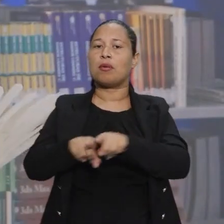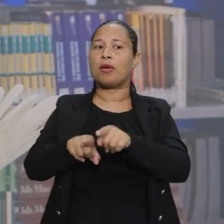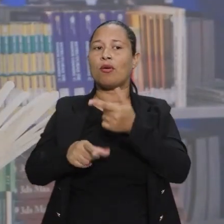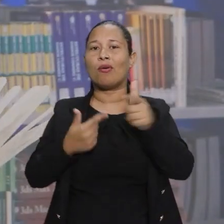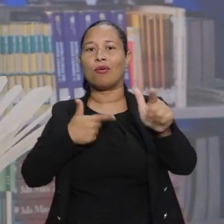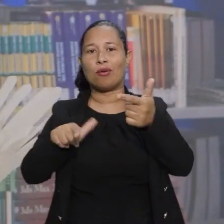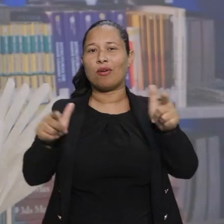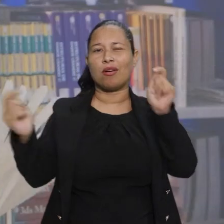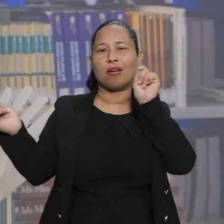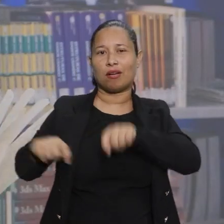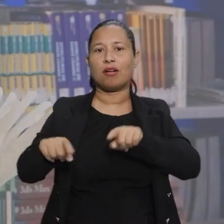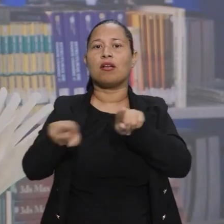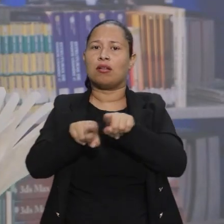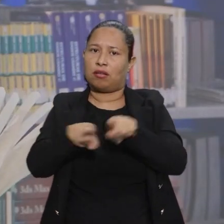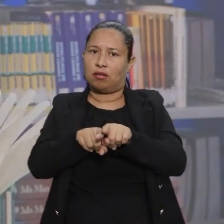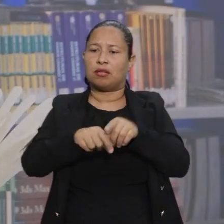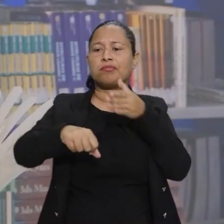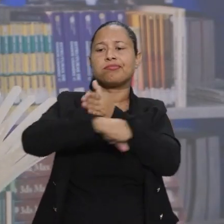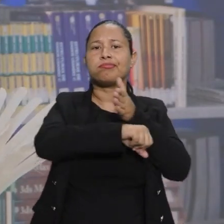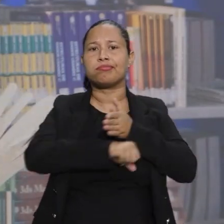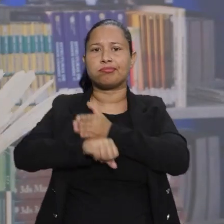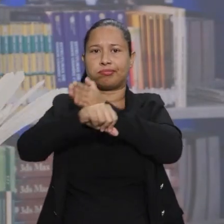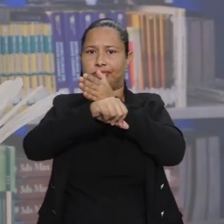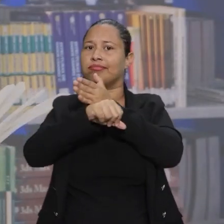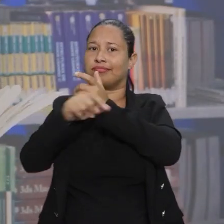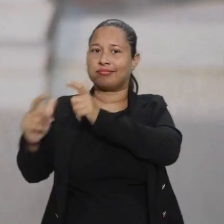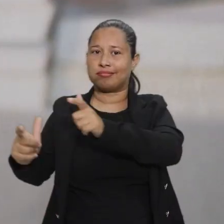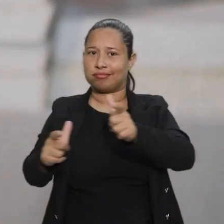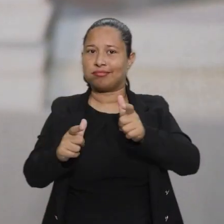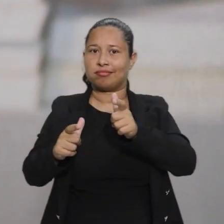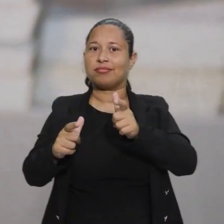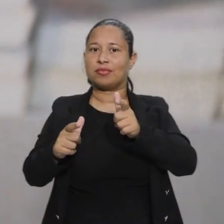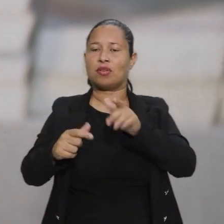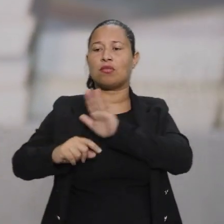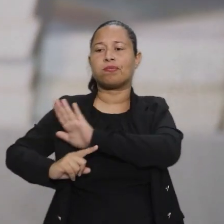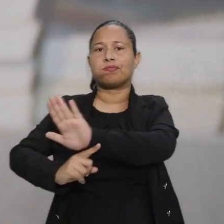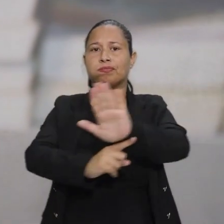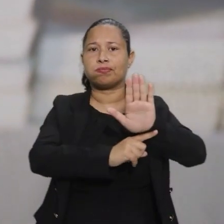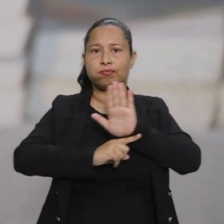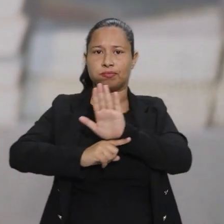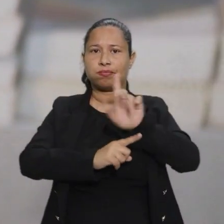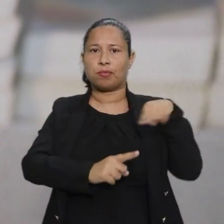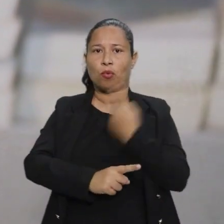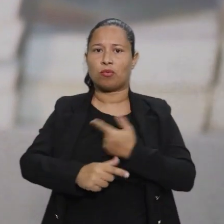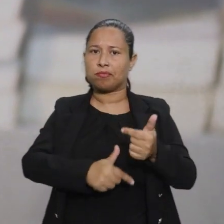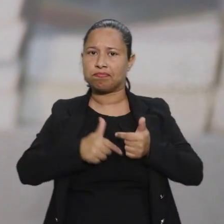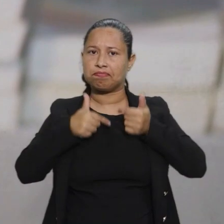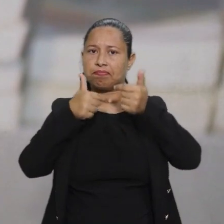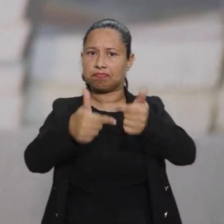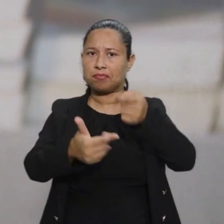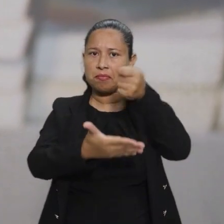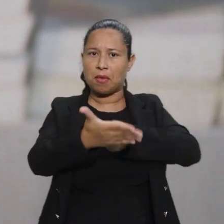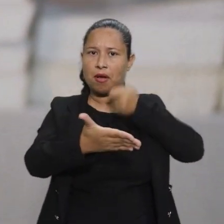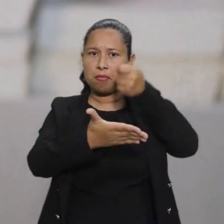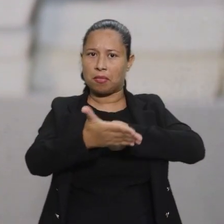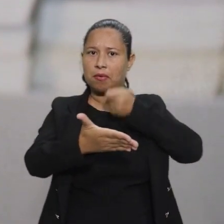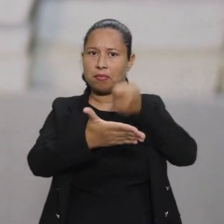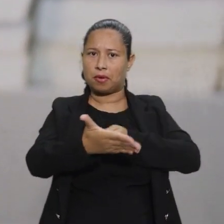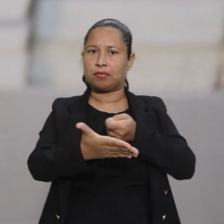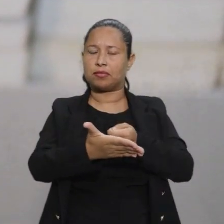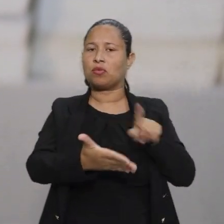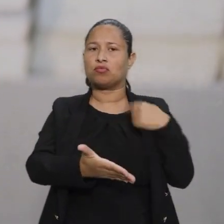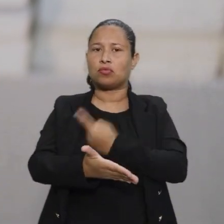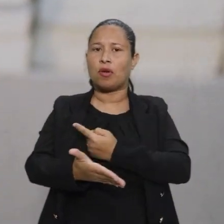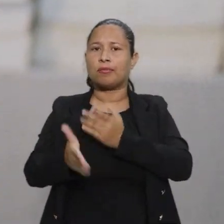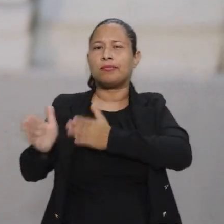para que outras mulheres pudessem também estar adentrando nesse espaço e contribuindo para a nossa luta, para a nossa resistência.